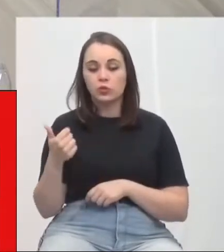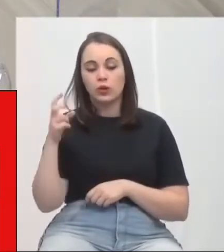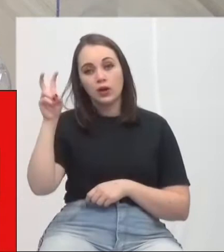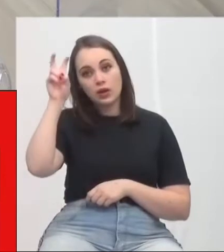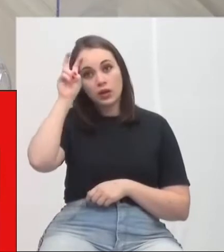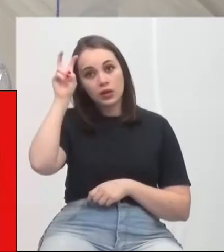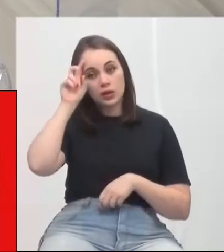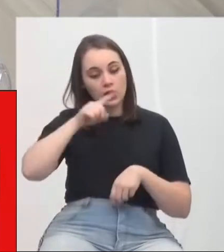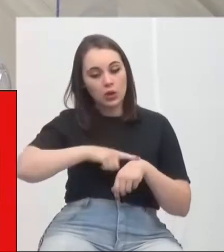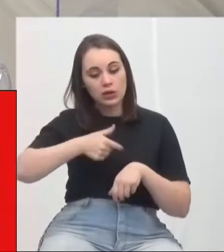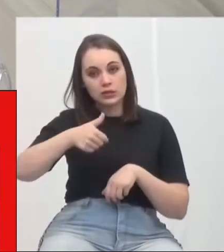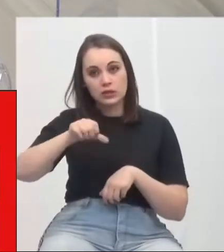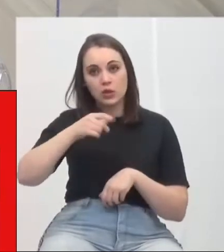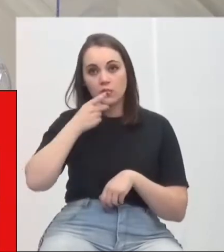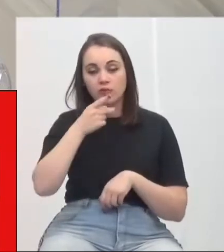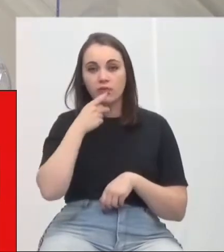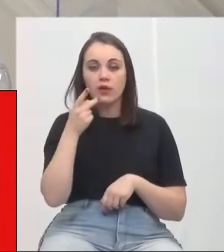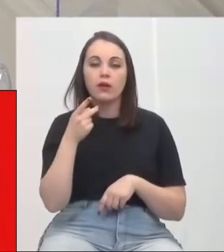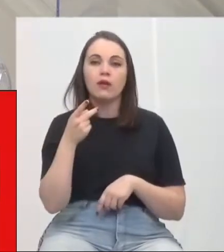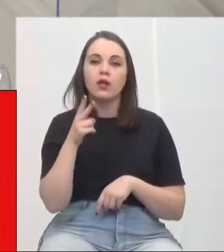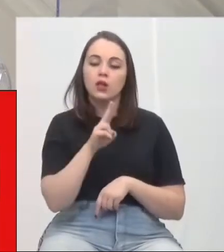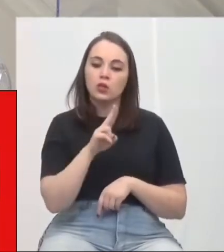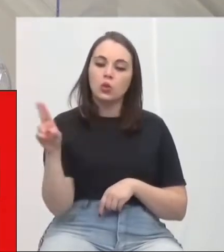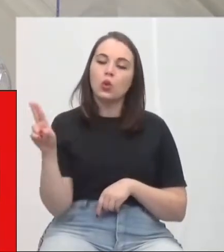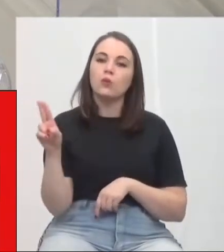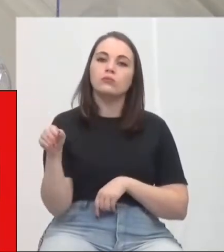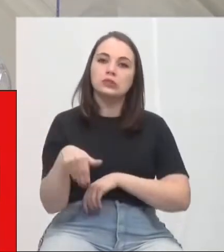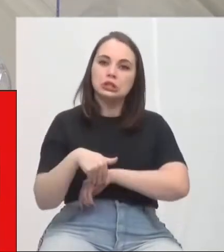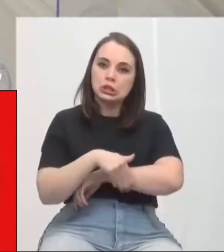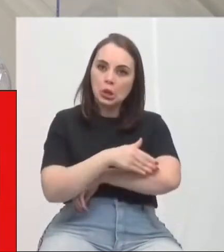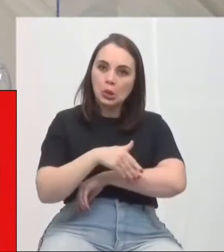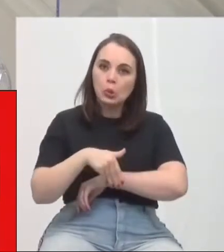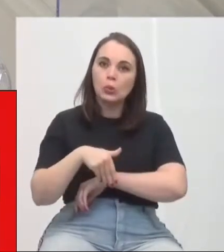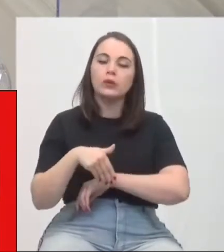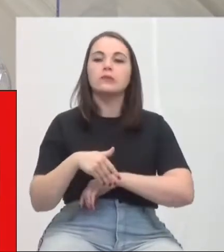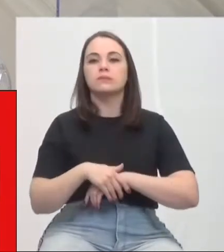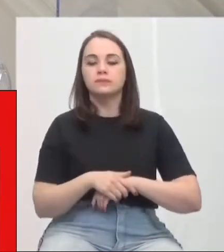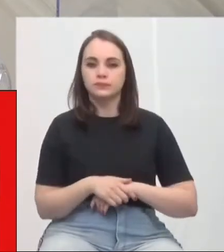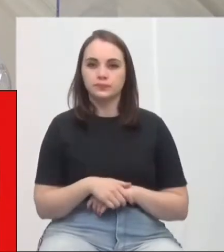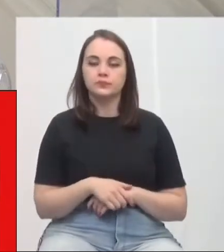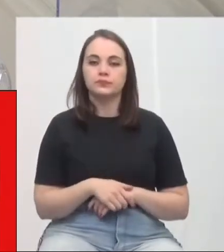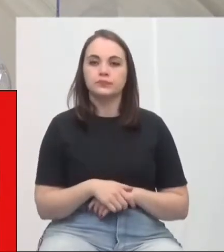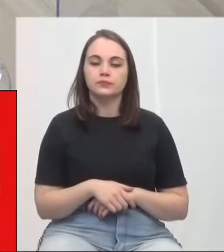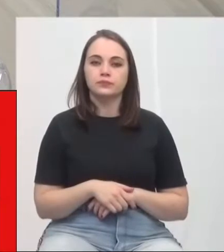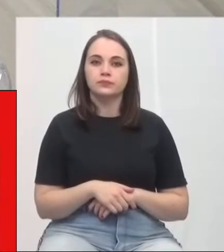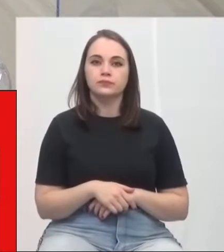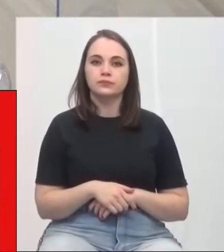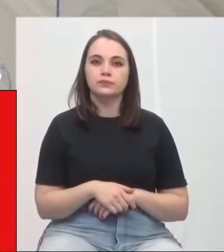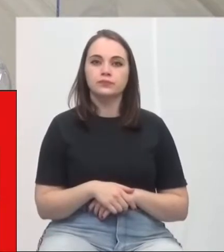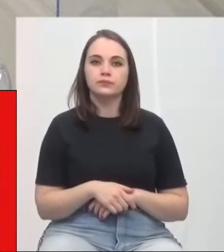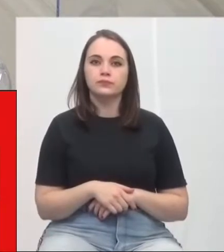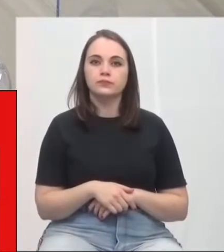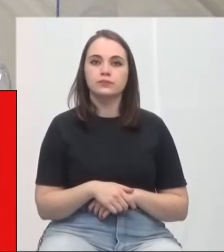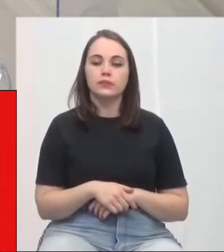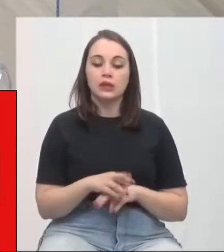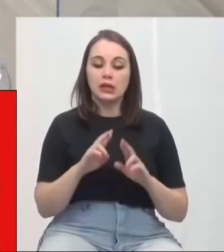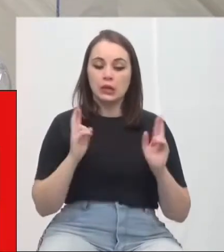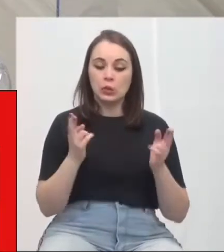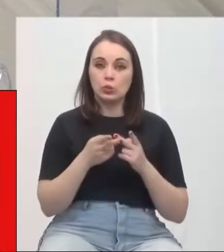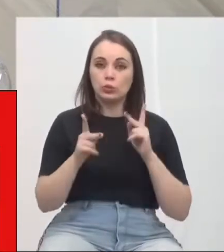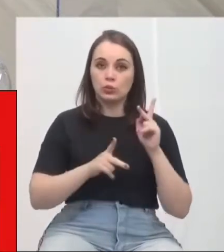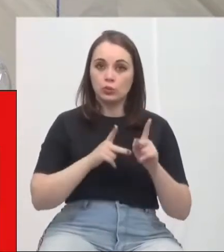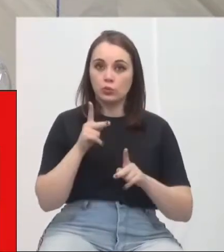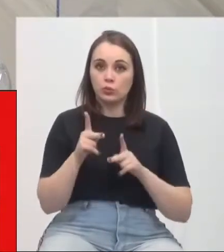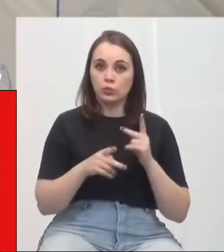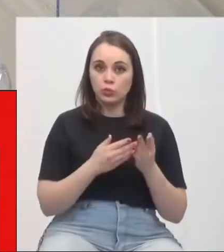o intuito de deliberar sobre denominação ou alteração de nomes de lucradouro do referido loteamento. Referida a audiência pública virtual